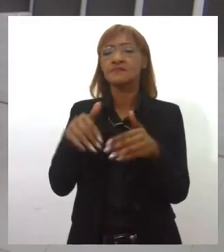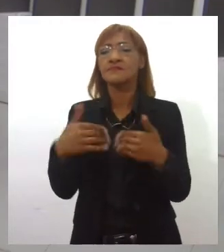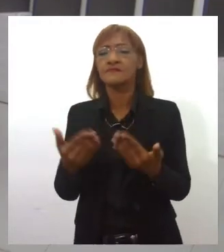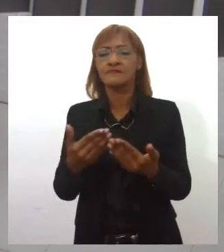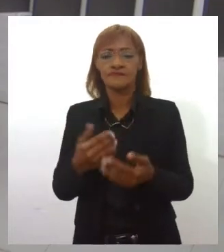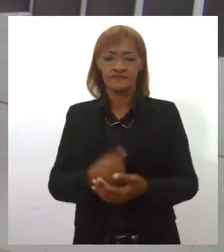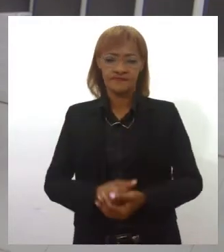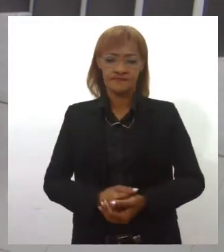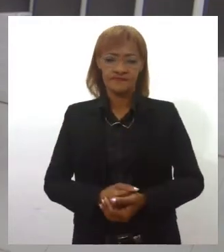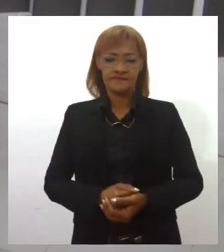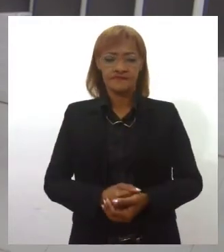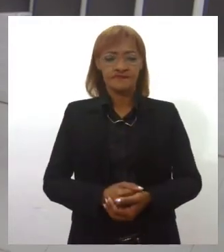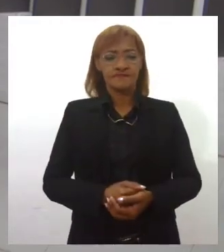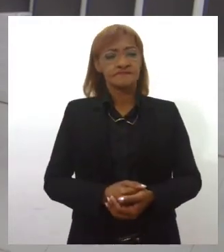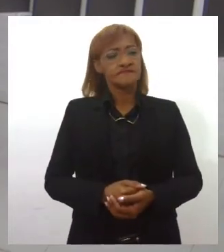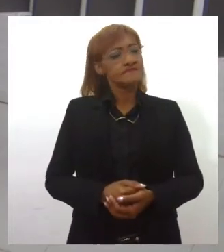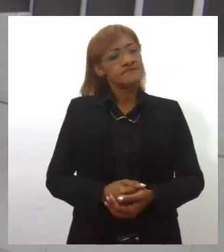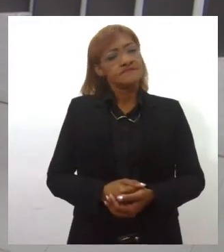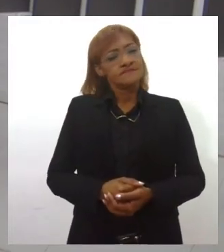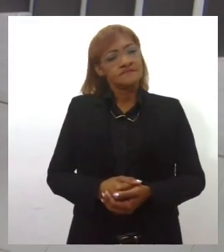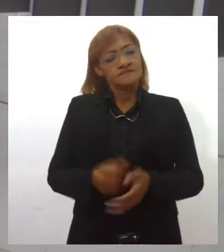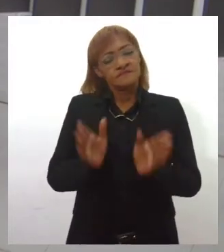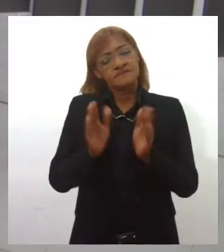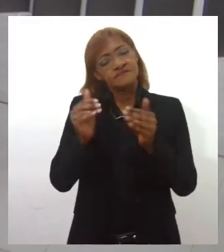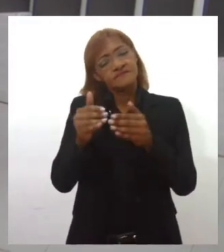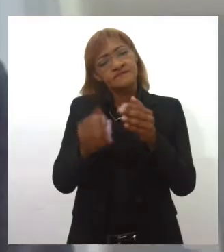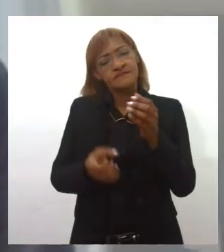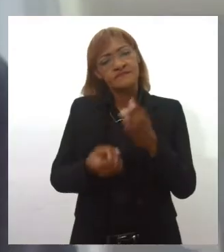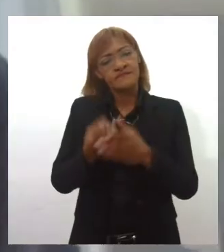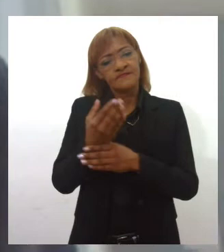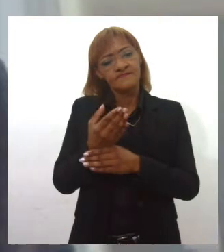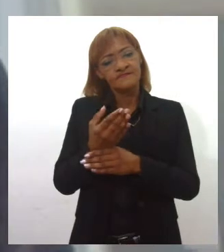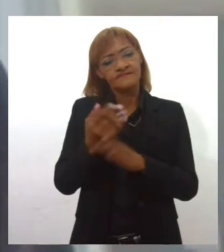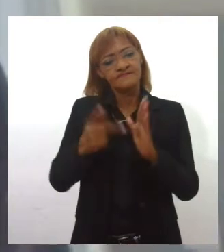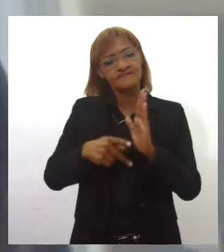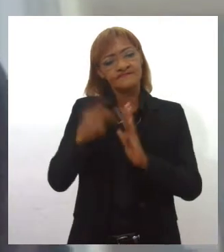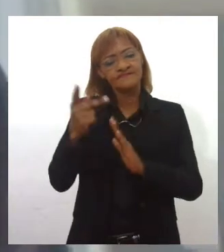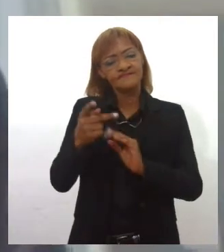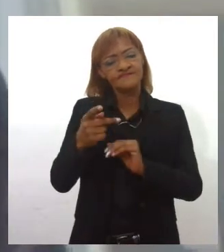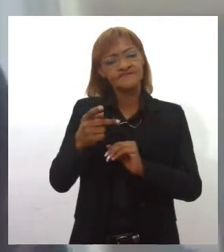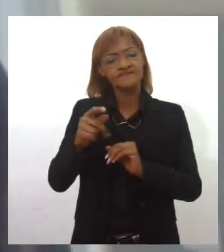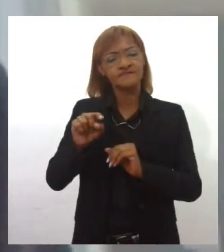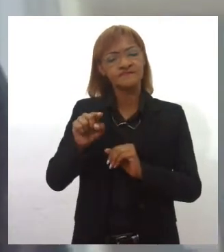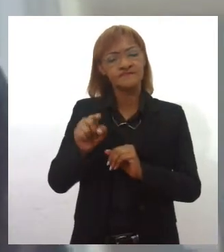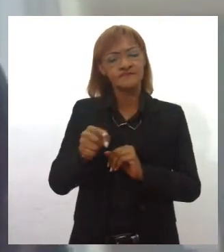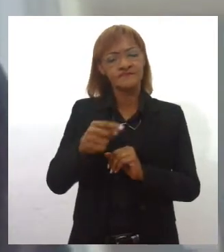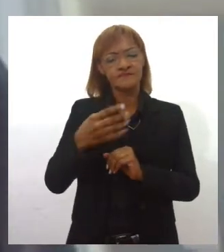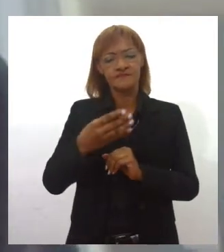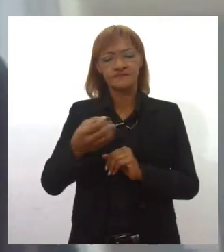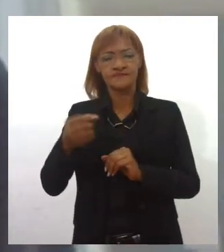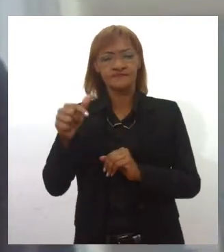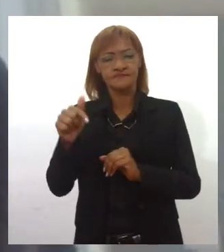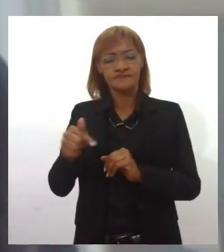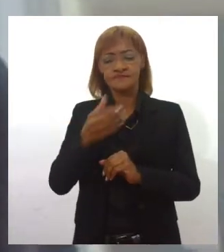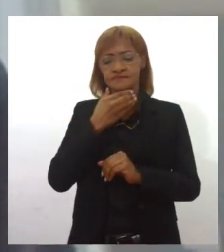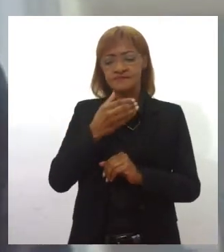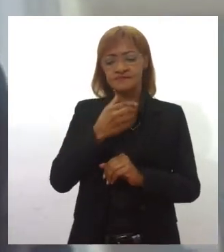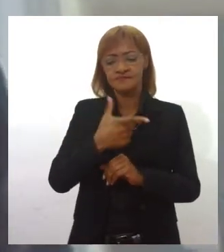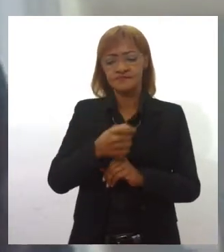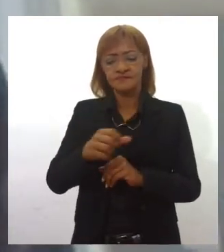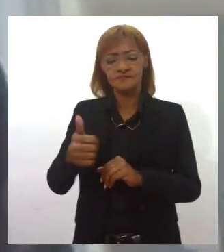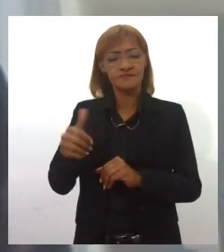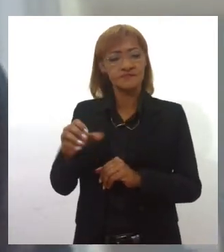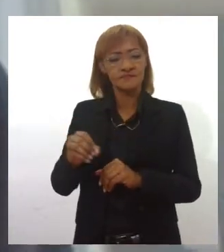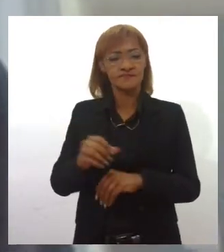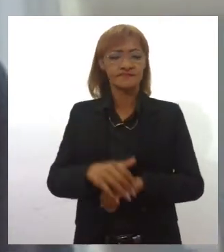funciona? Então, o Fórum foi constituído pela portaria 1407, de dezembro de 2010, né? E aí, ele